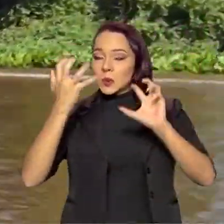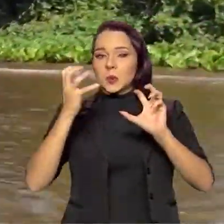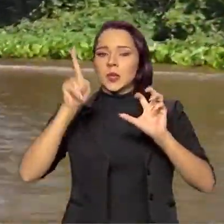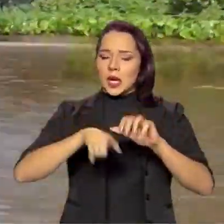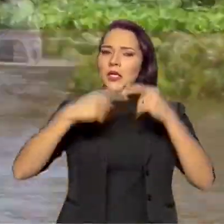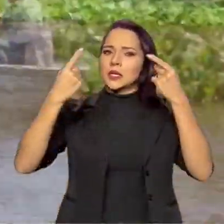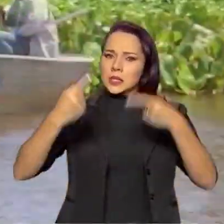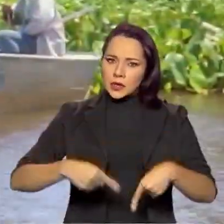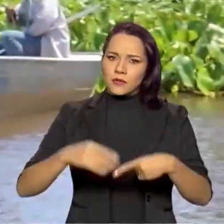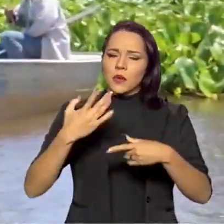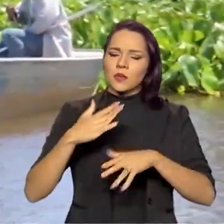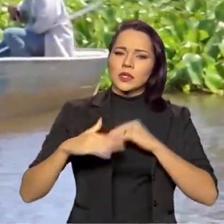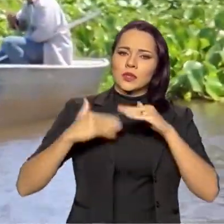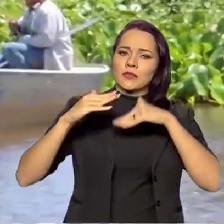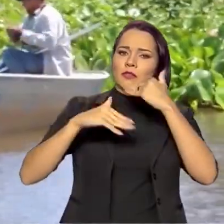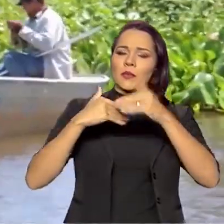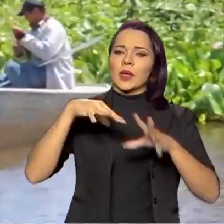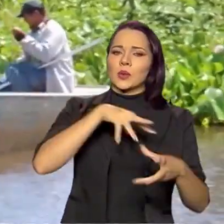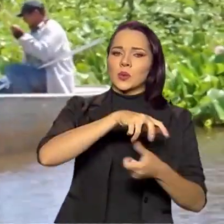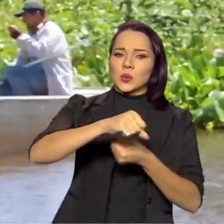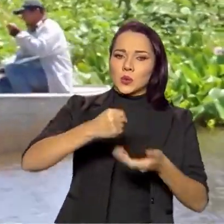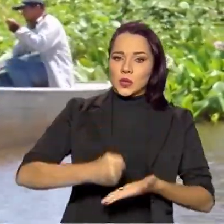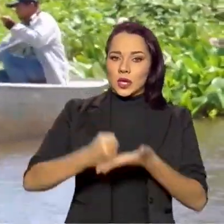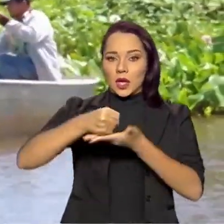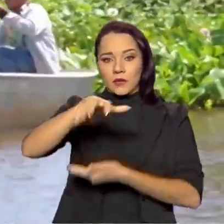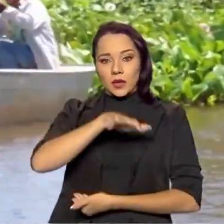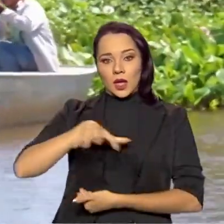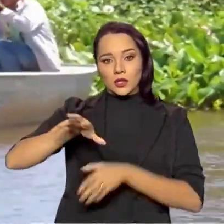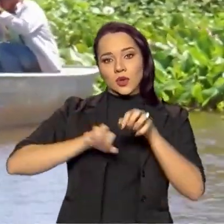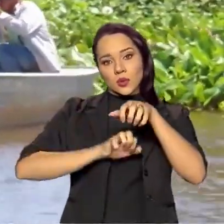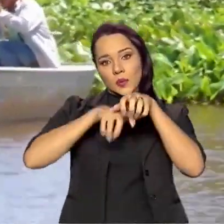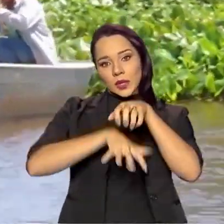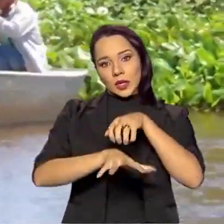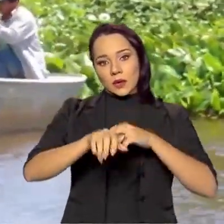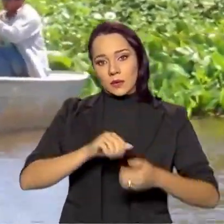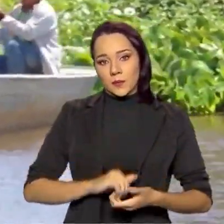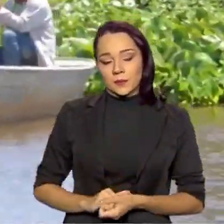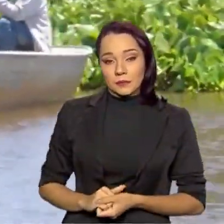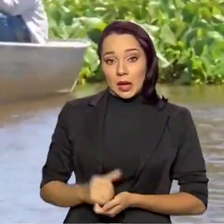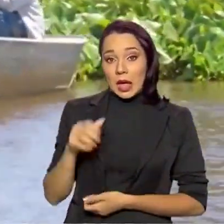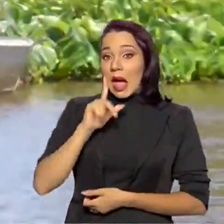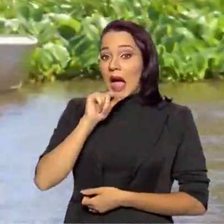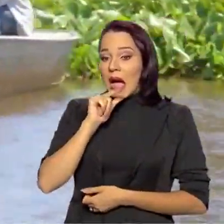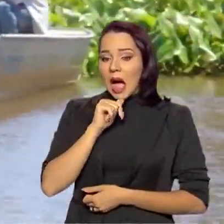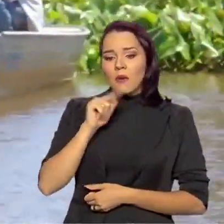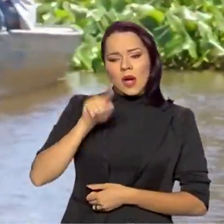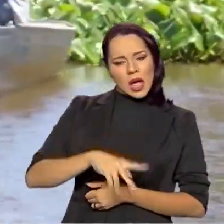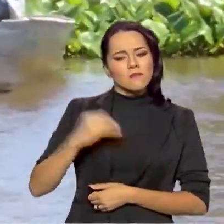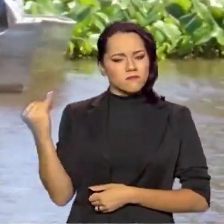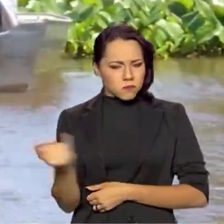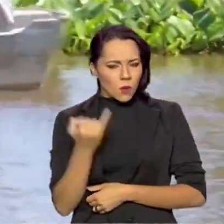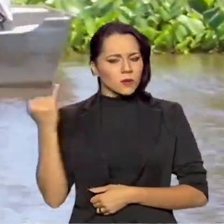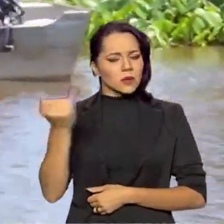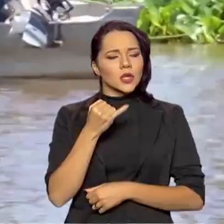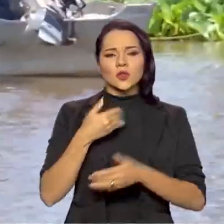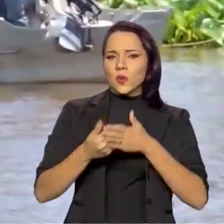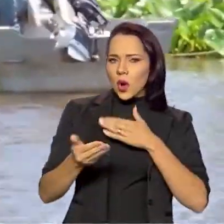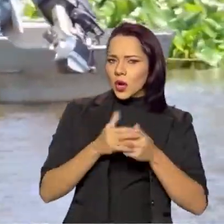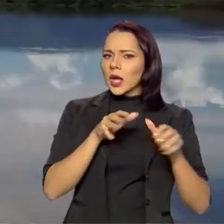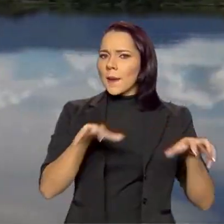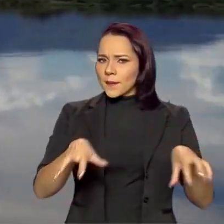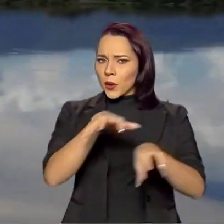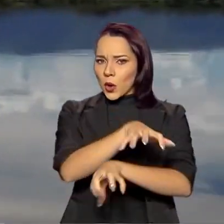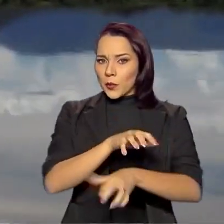desafio para o desenvolvimento sustentável na região do Pantanal. A água é elemento fundamental em qualquer